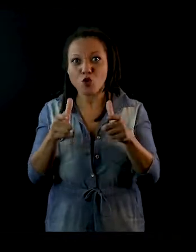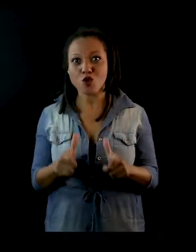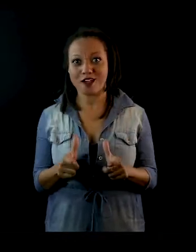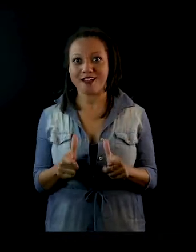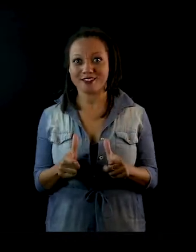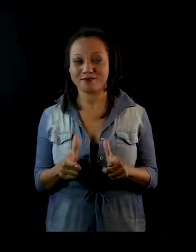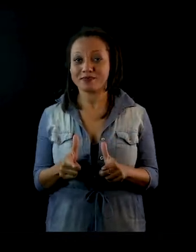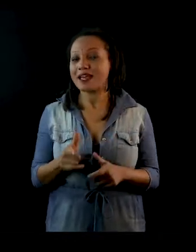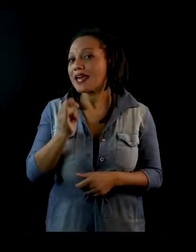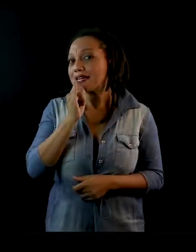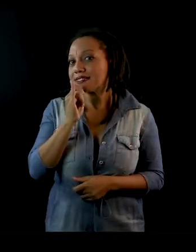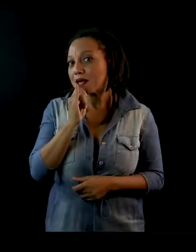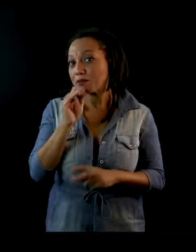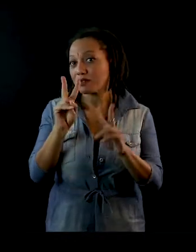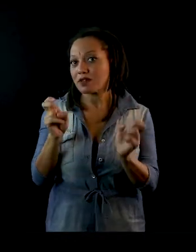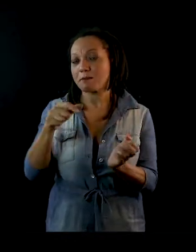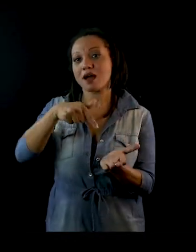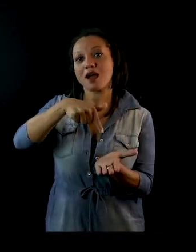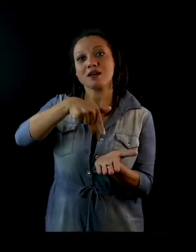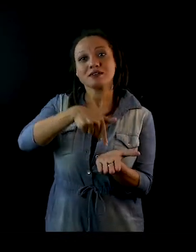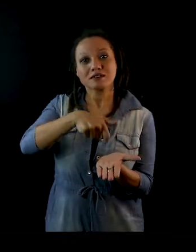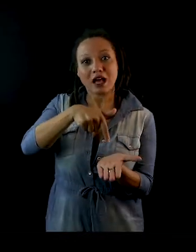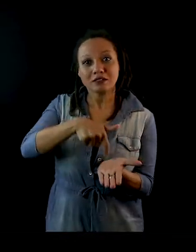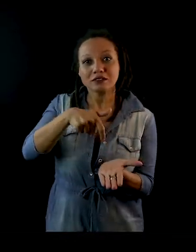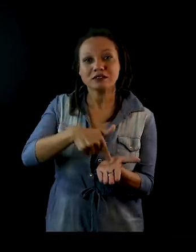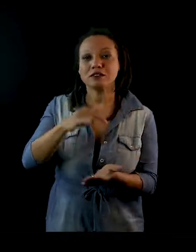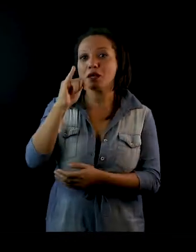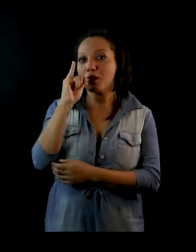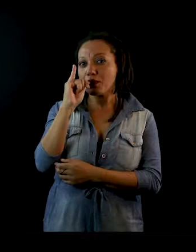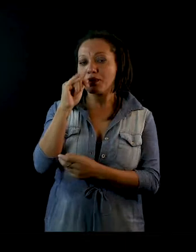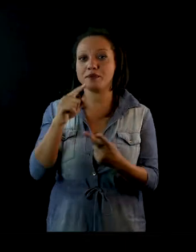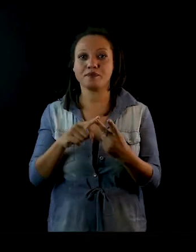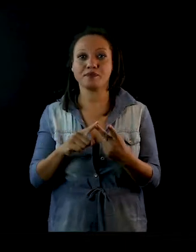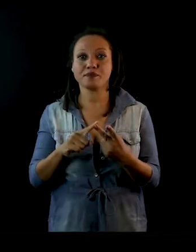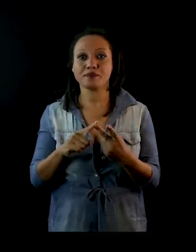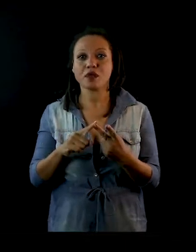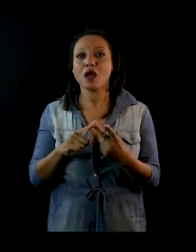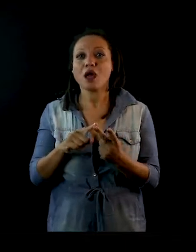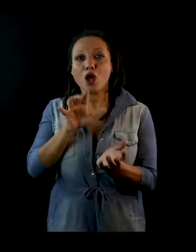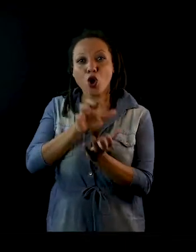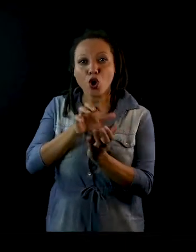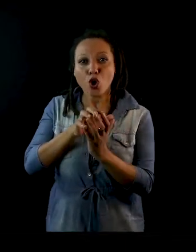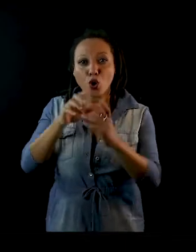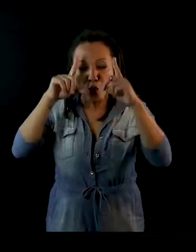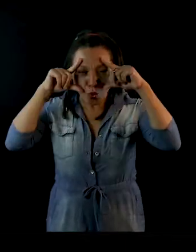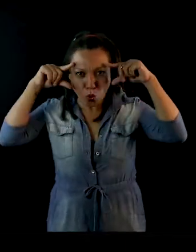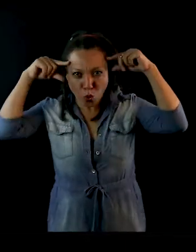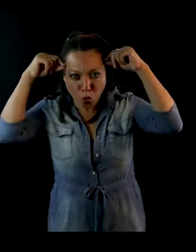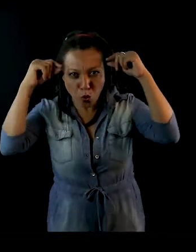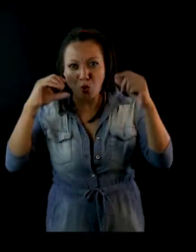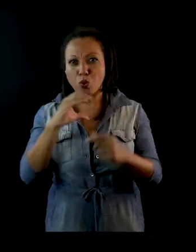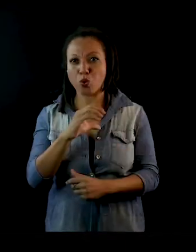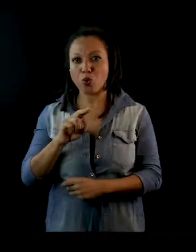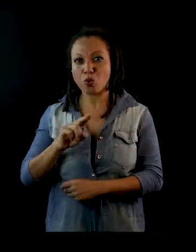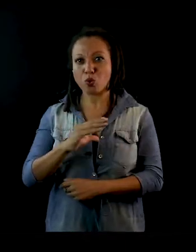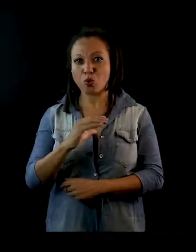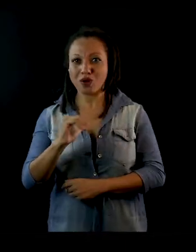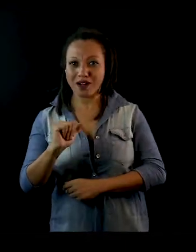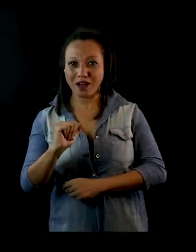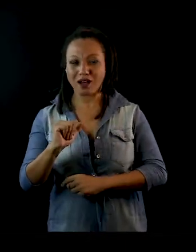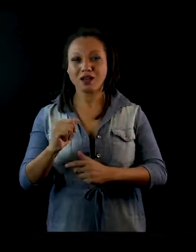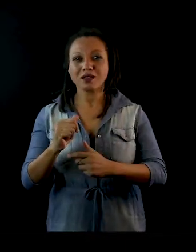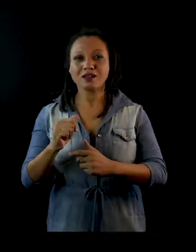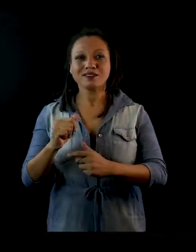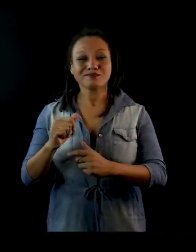Se você vai falar sobre saci, sobre cuca, se você vai falar sobre coisas mais genéricas, se as pessoas estão mais